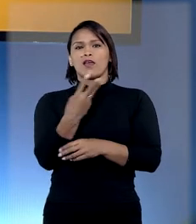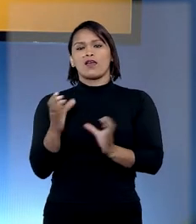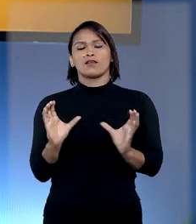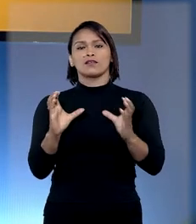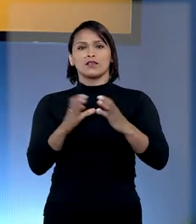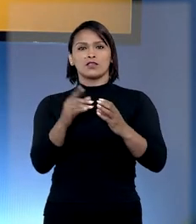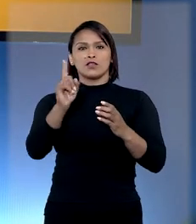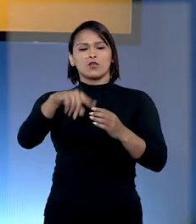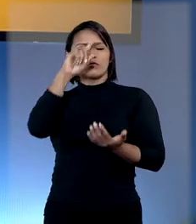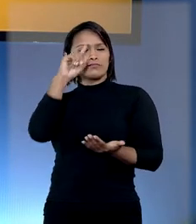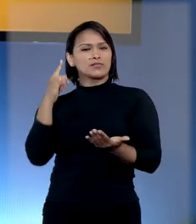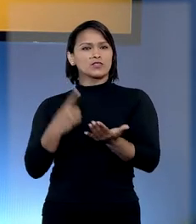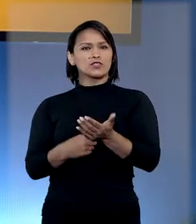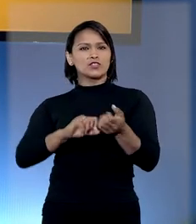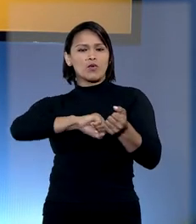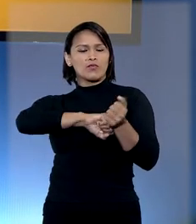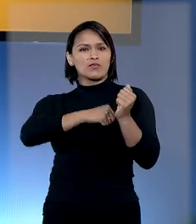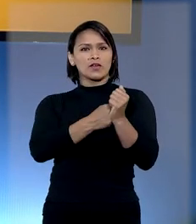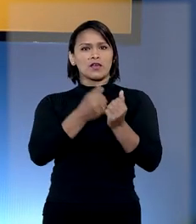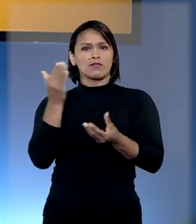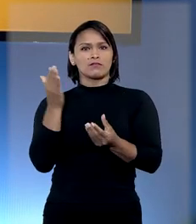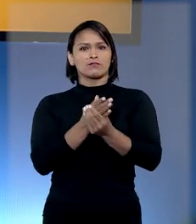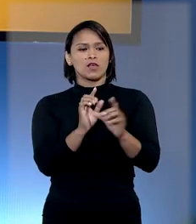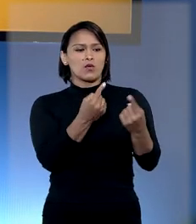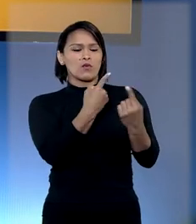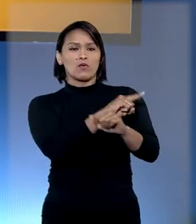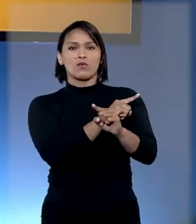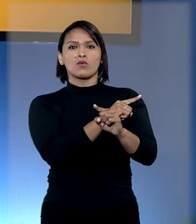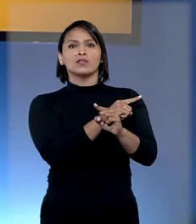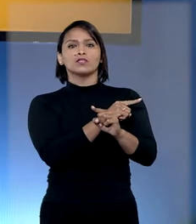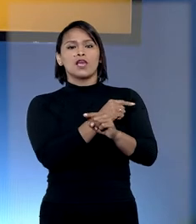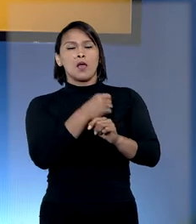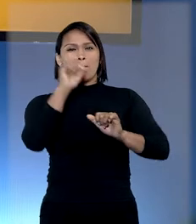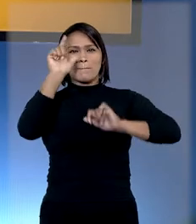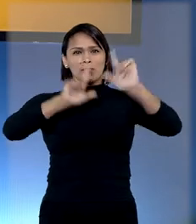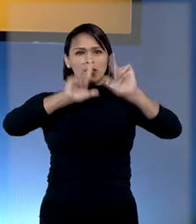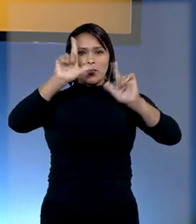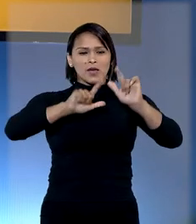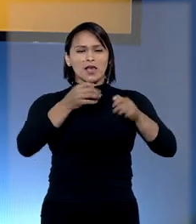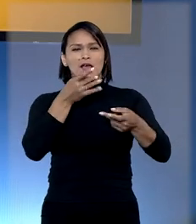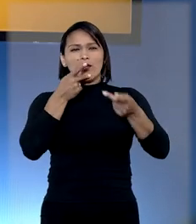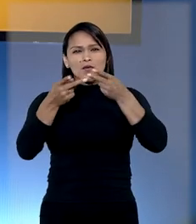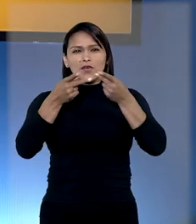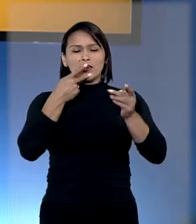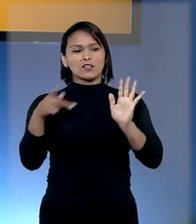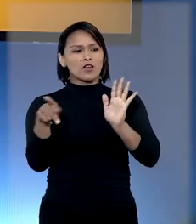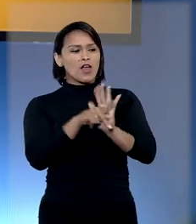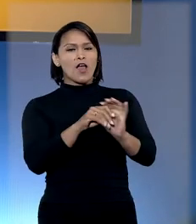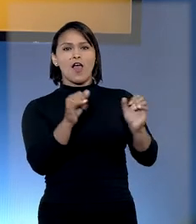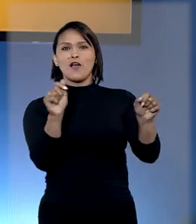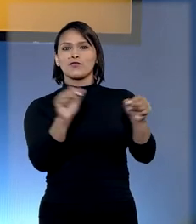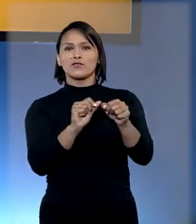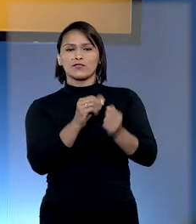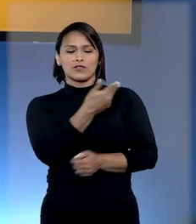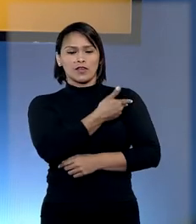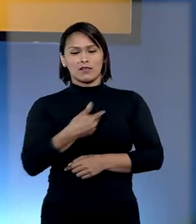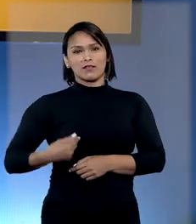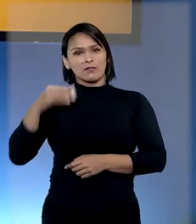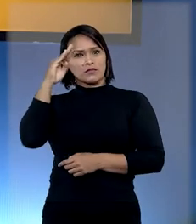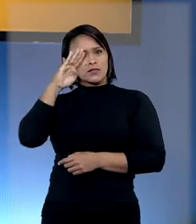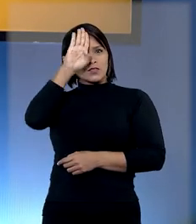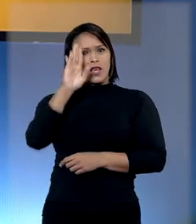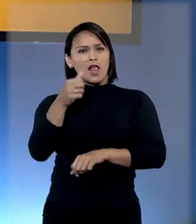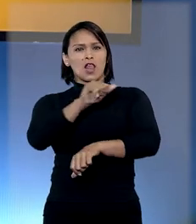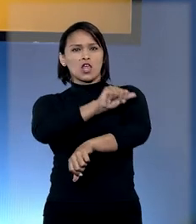terceira sessão decidiram trancar o inquérito contra autor de outdoors com críticas ao presidente Jair Bolsonaro